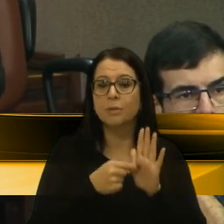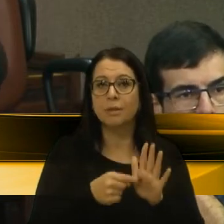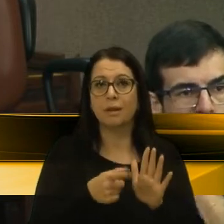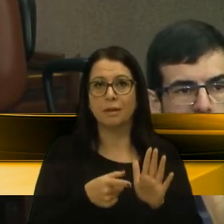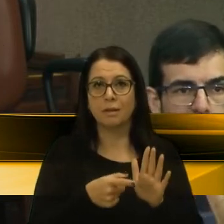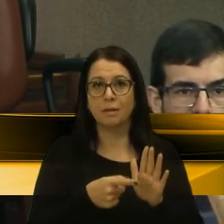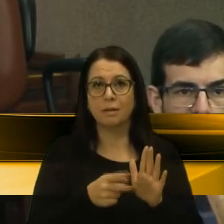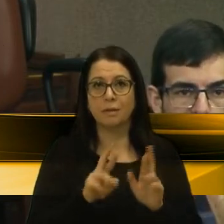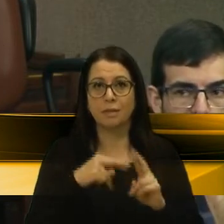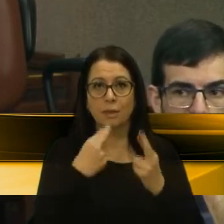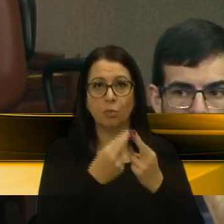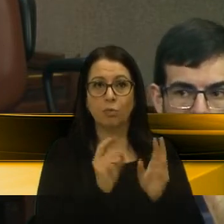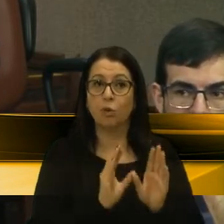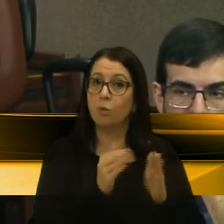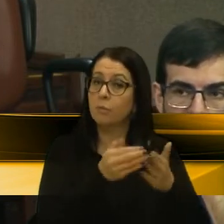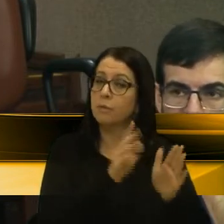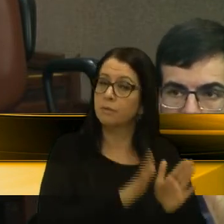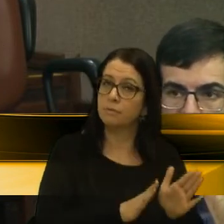reuniões das comissões.